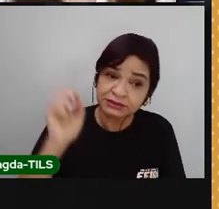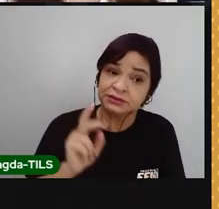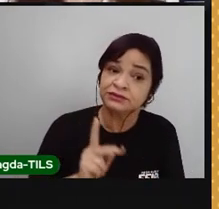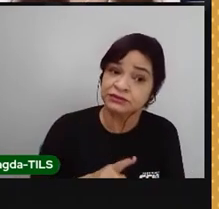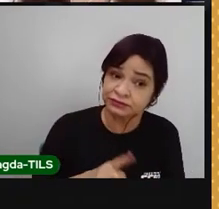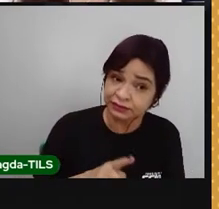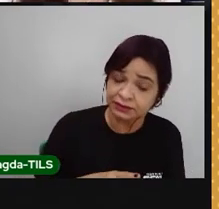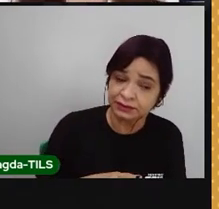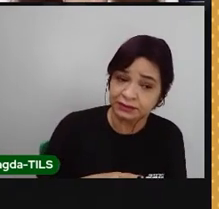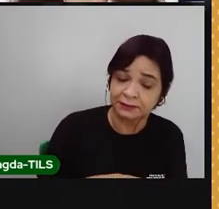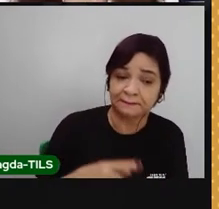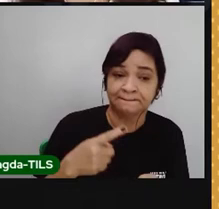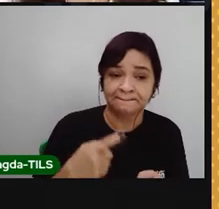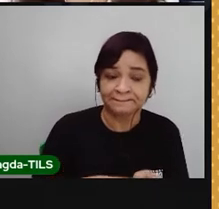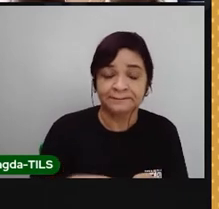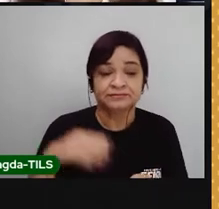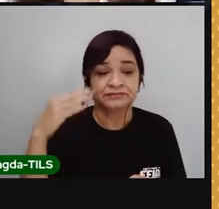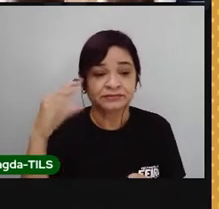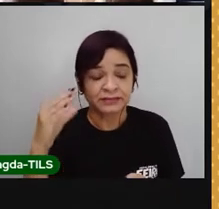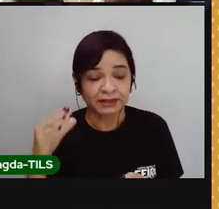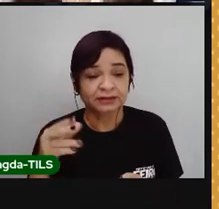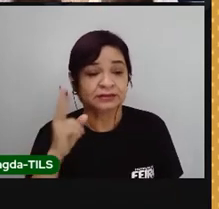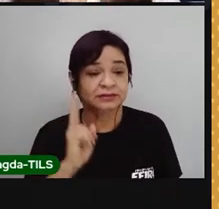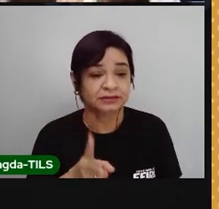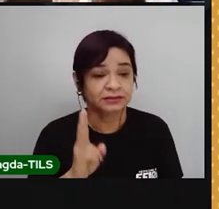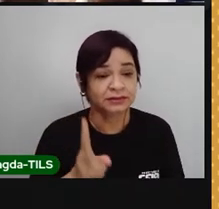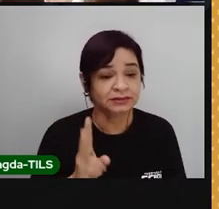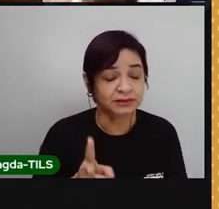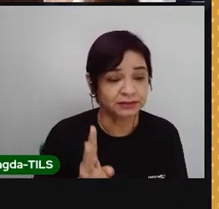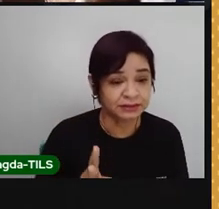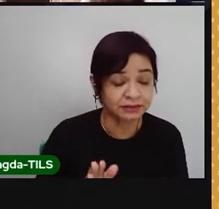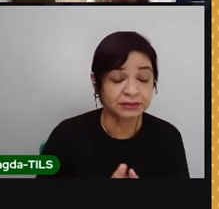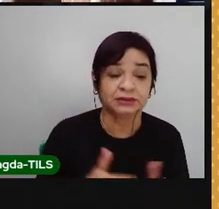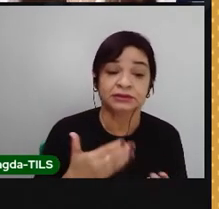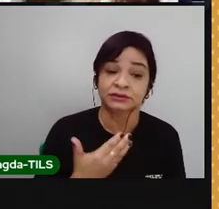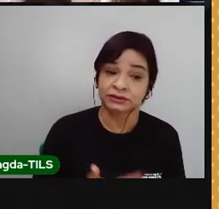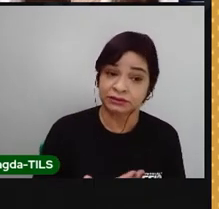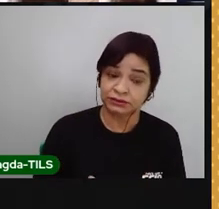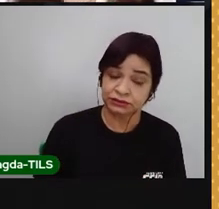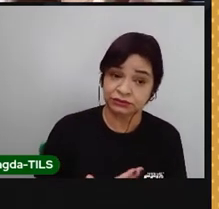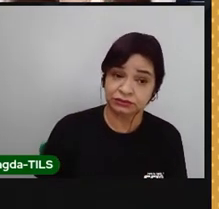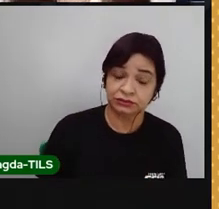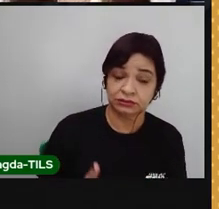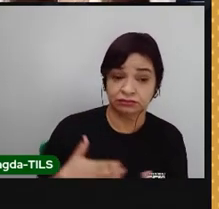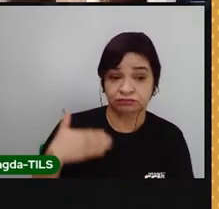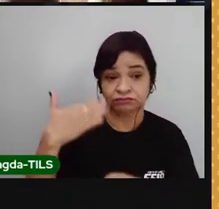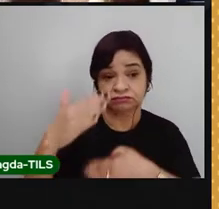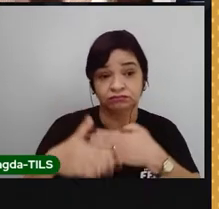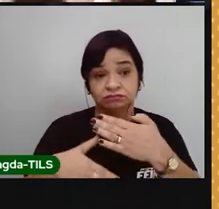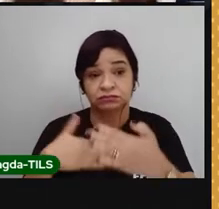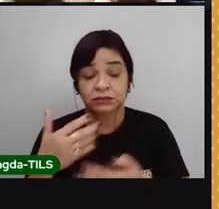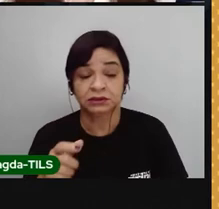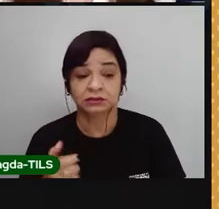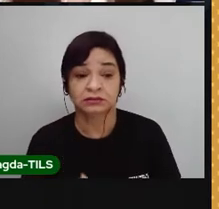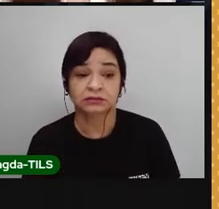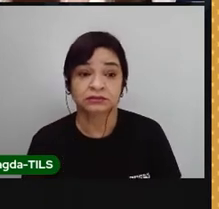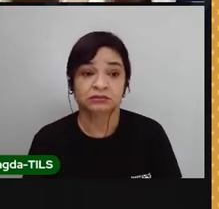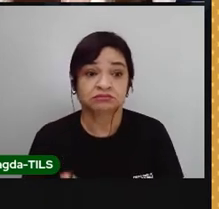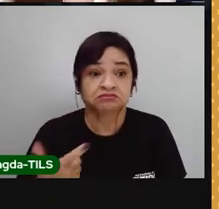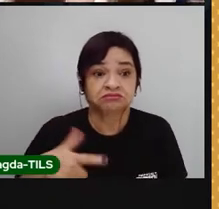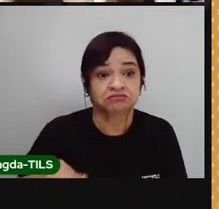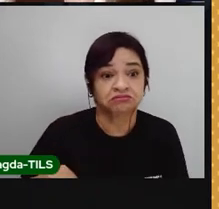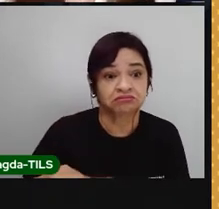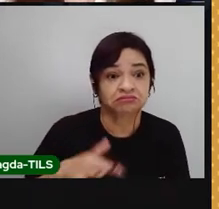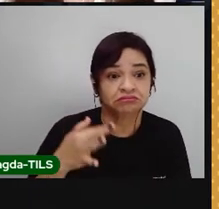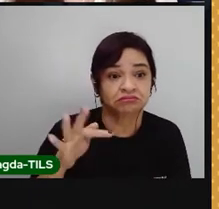sabe que em ciência a gente não tem uma verdade absoluta. Porque a verdade agora pode ser que alguém daqui a um tempo descobre que não era, vem com a teoria